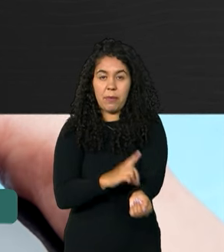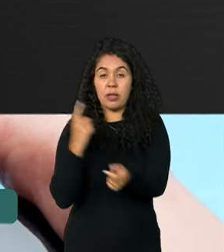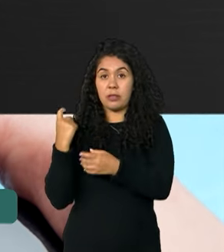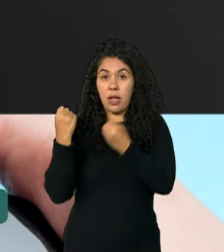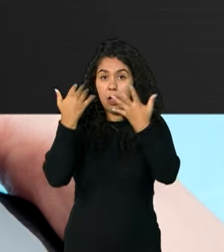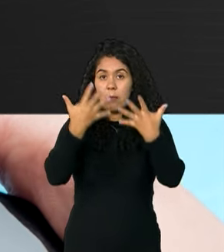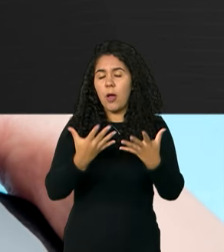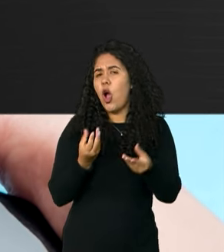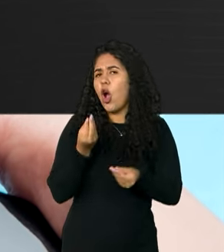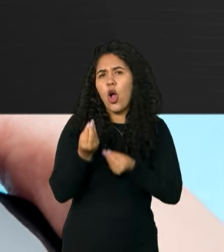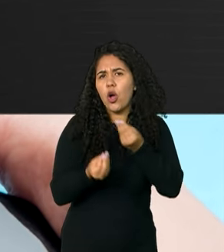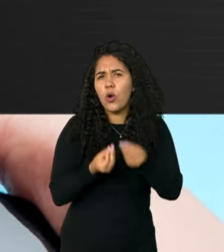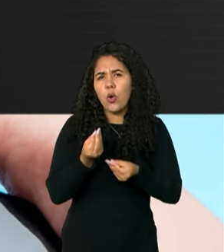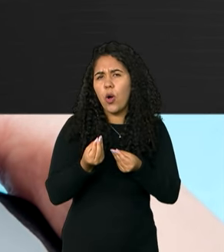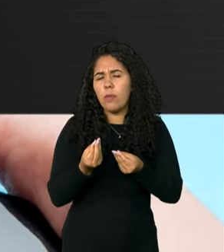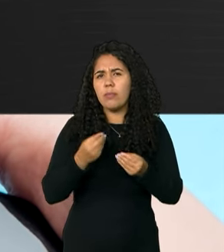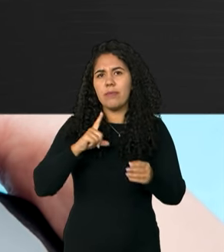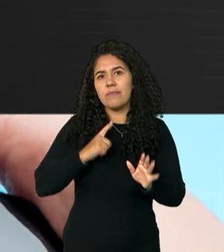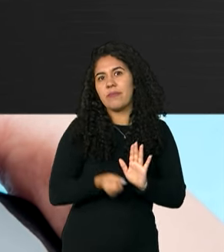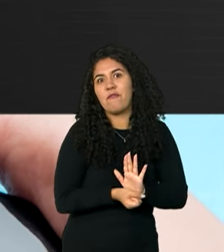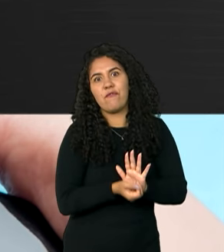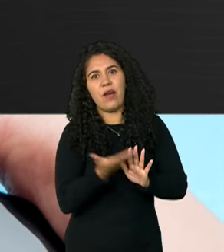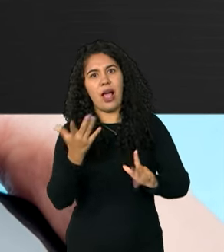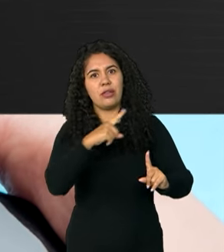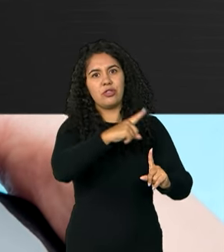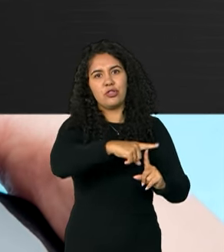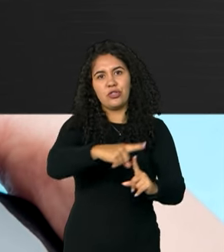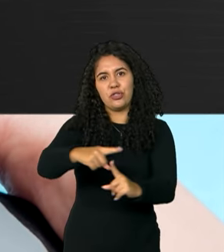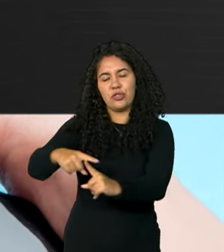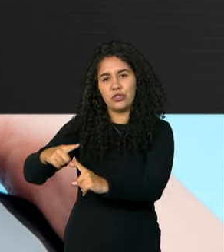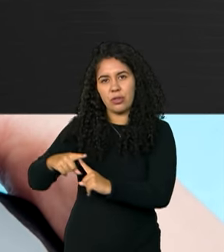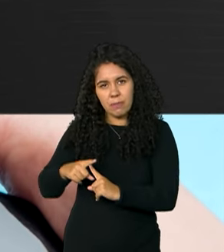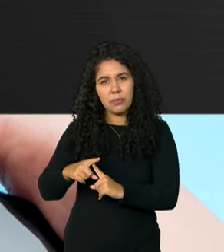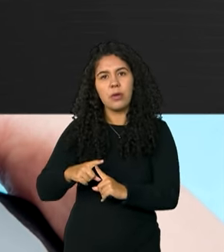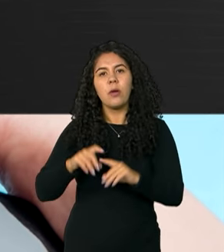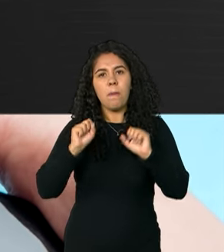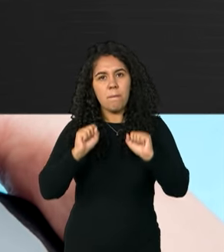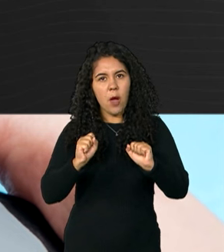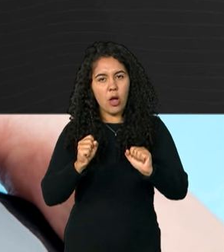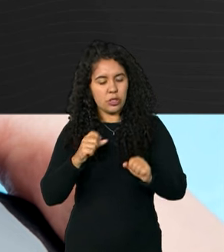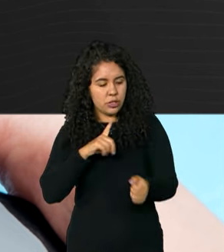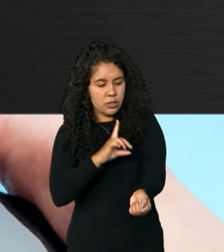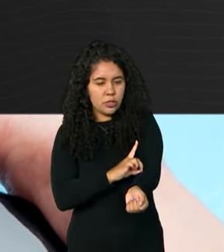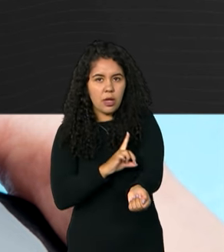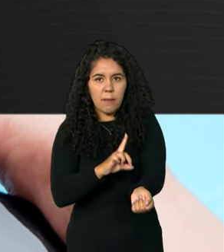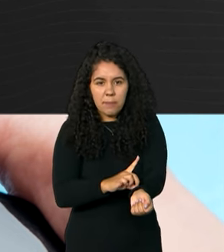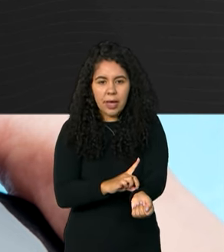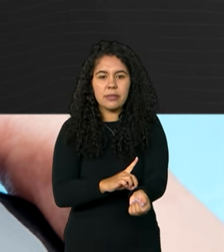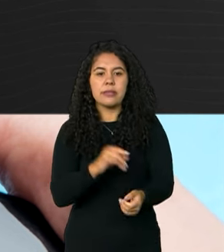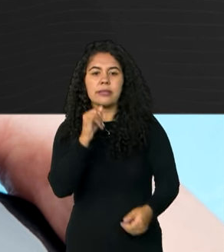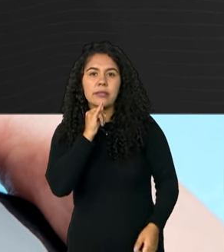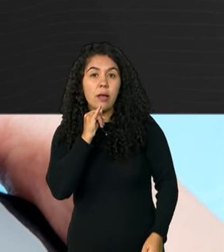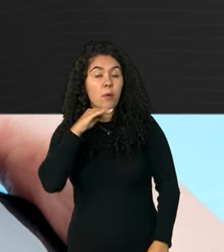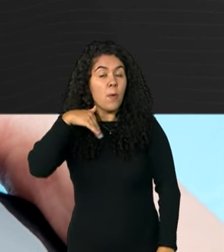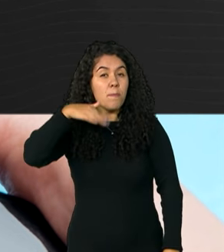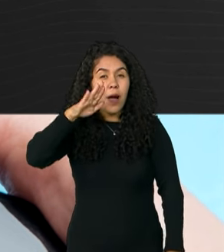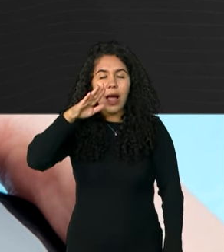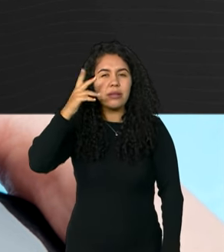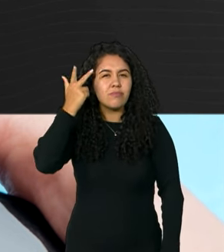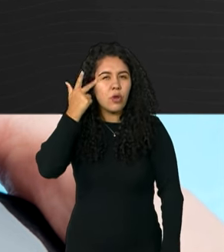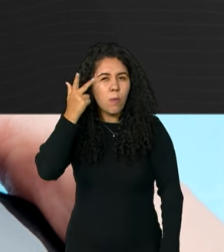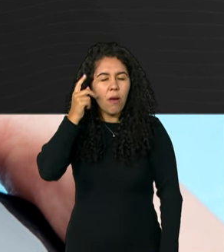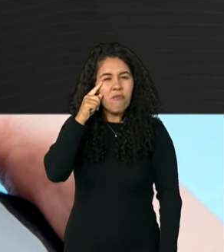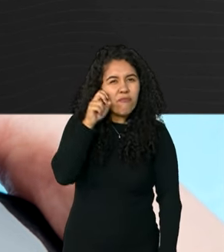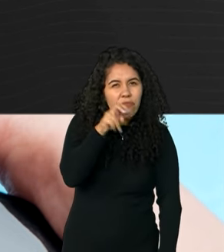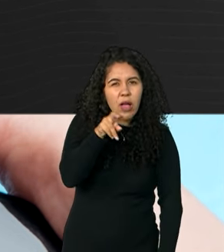se apresentar de diversas formas e possui diversos tipos diferentes. Os mais comuns são